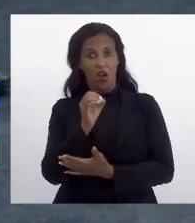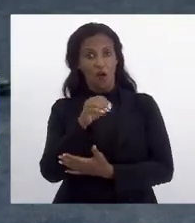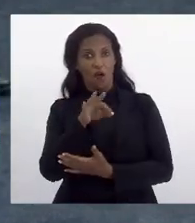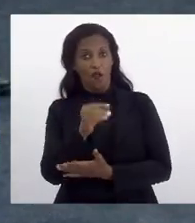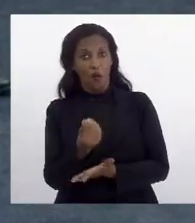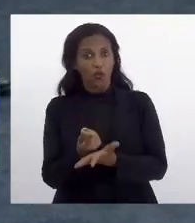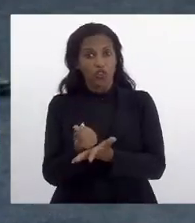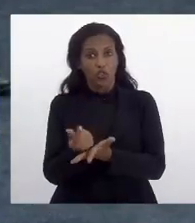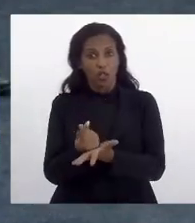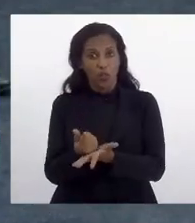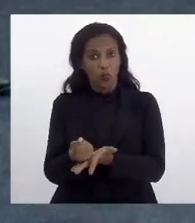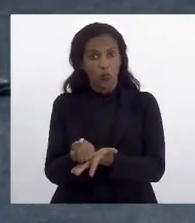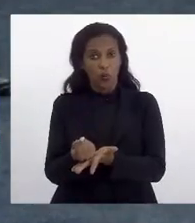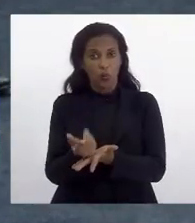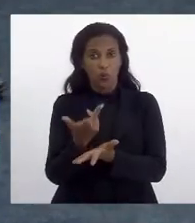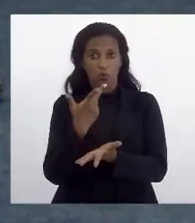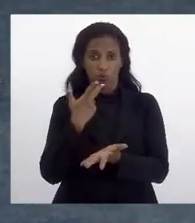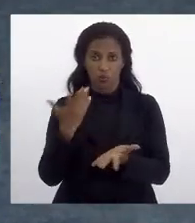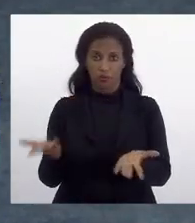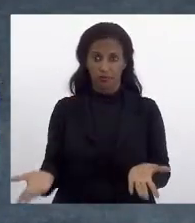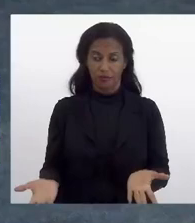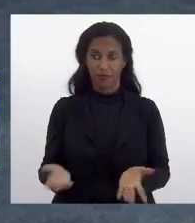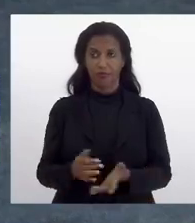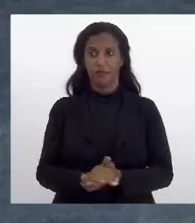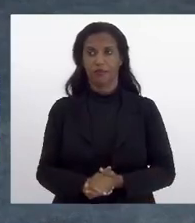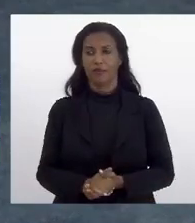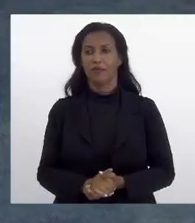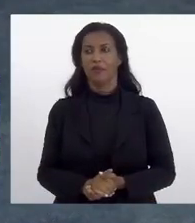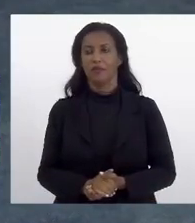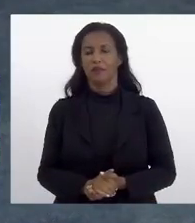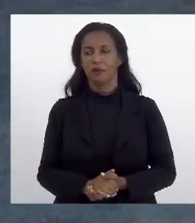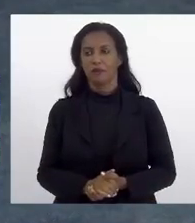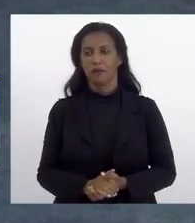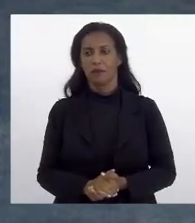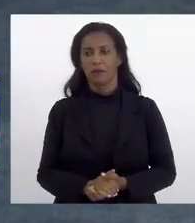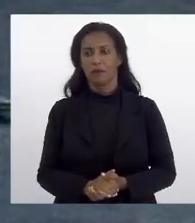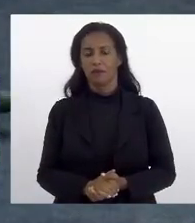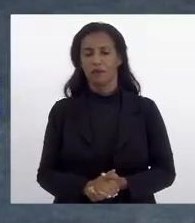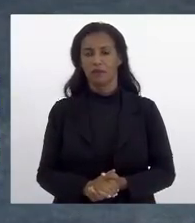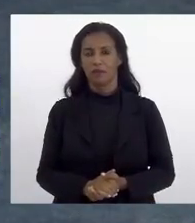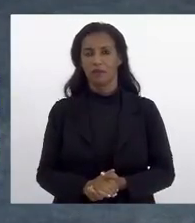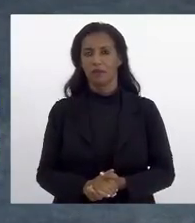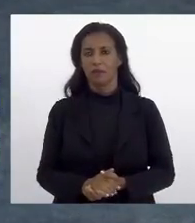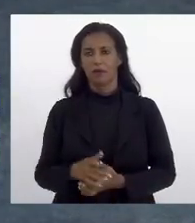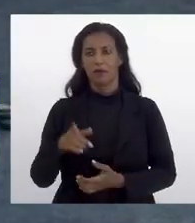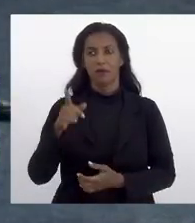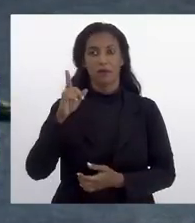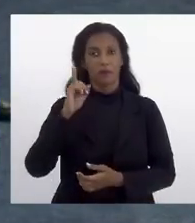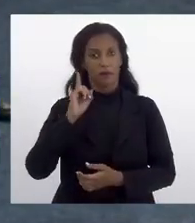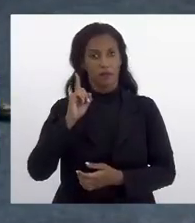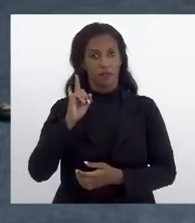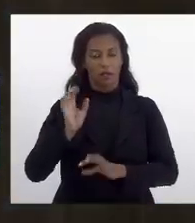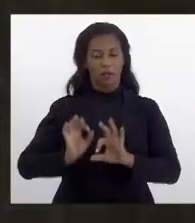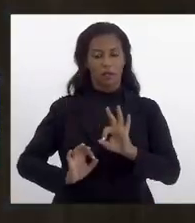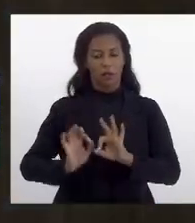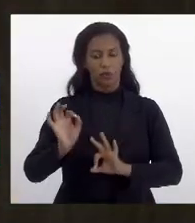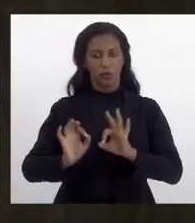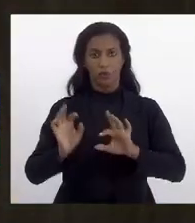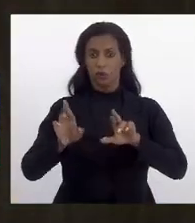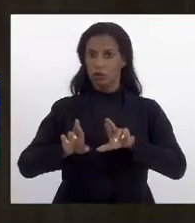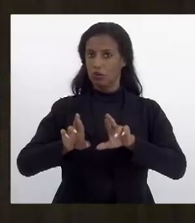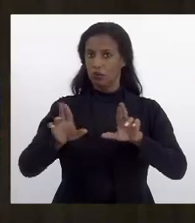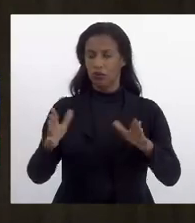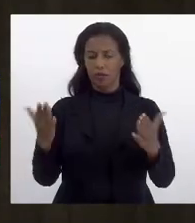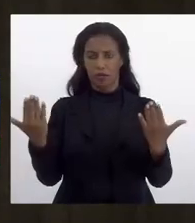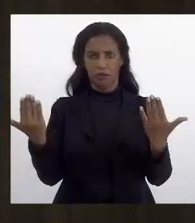recurso. Eu não falei nada de autorizativo. O que eu disse é seguinte, senhor presidente. Primeiro... Não falei nada de autorizativo. projetos são absolutamente diferentes.